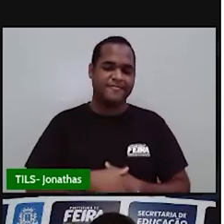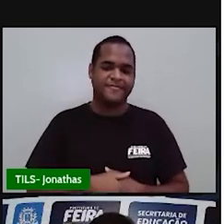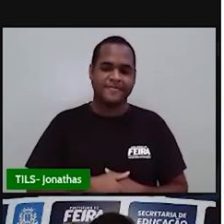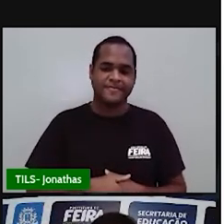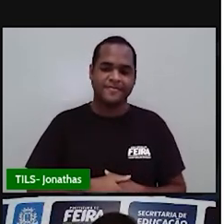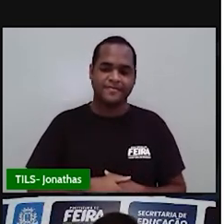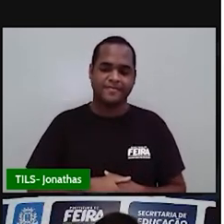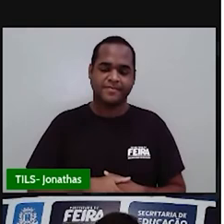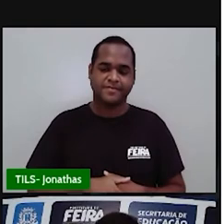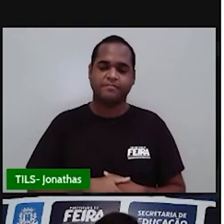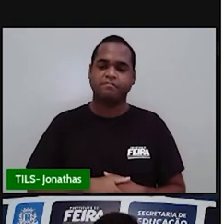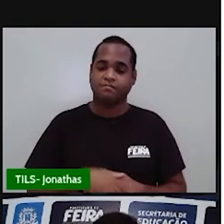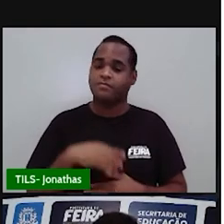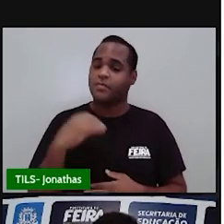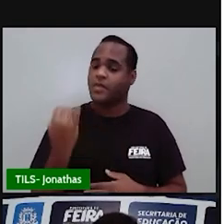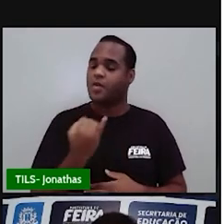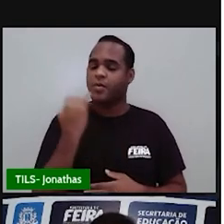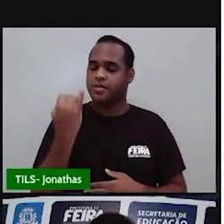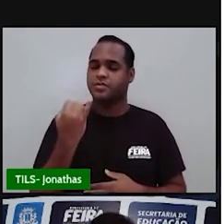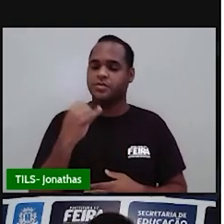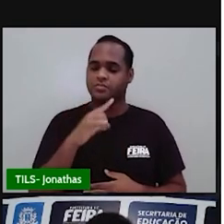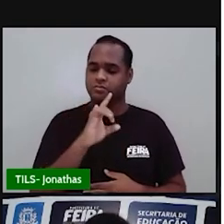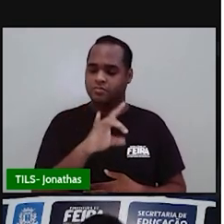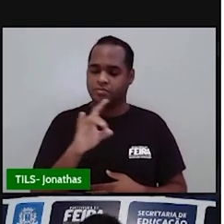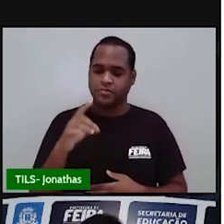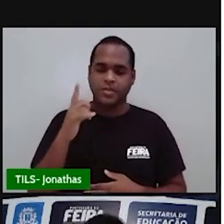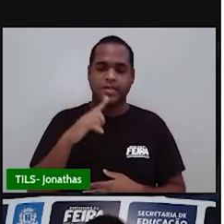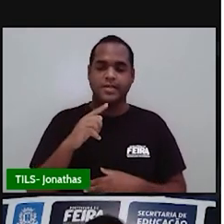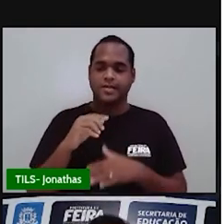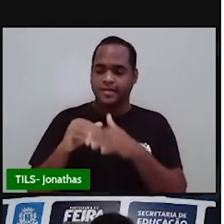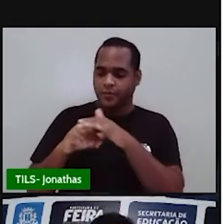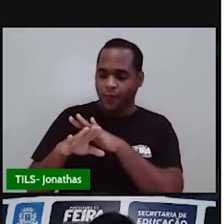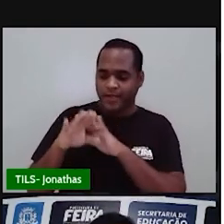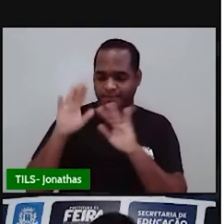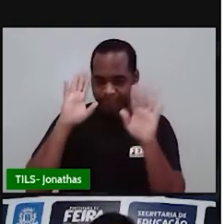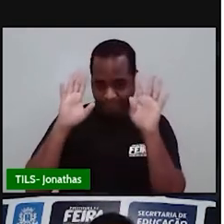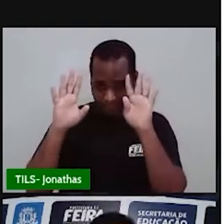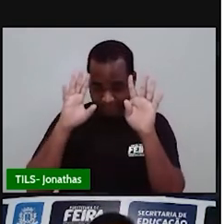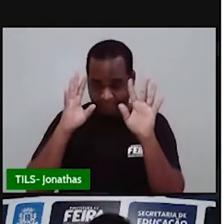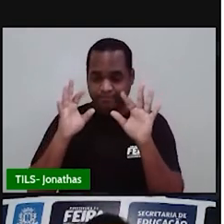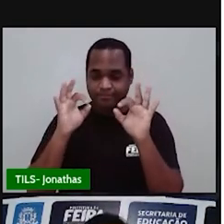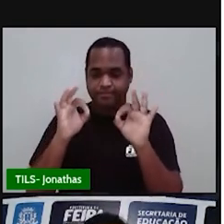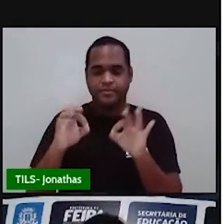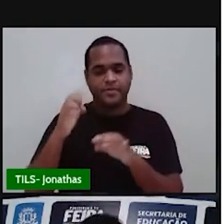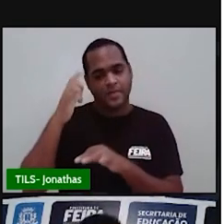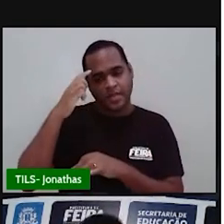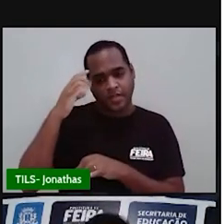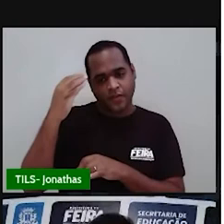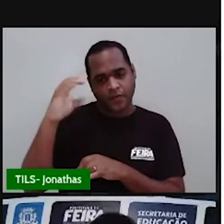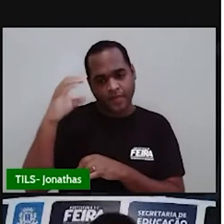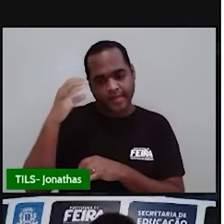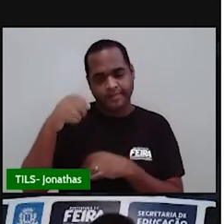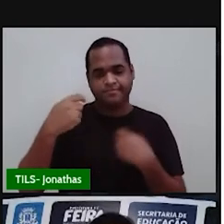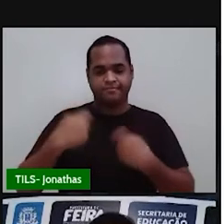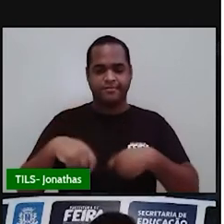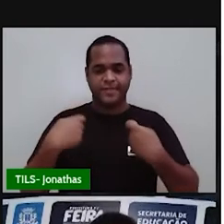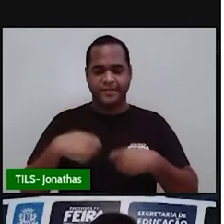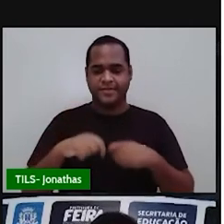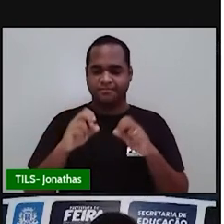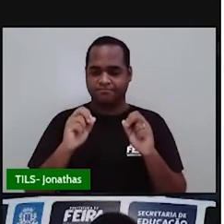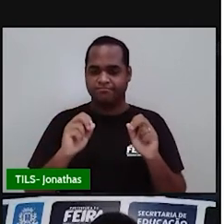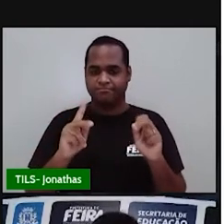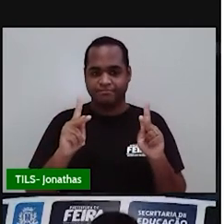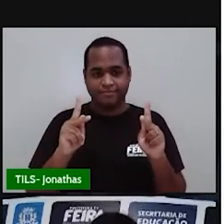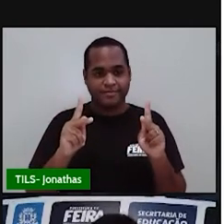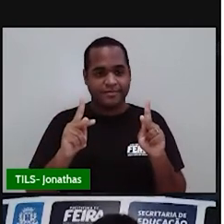Então, é muito importante a gente ter guardado em nós essa consciência ambiental. Beleza?